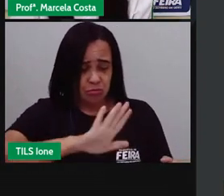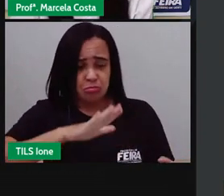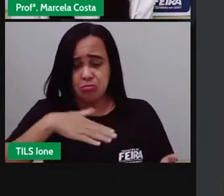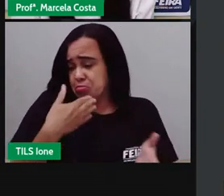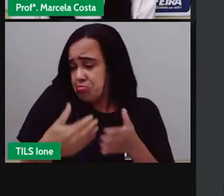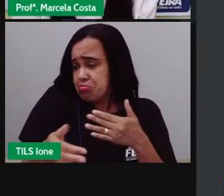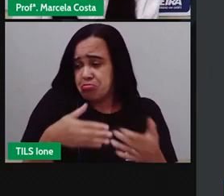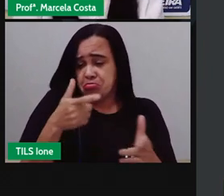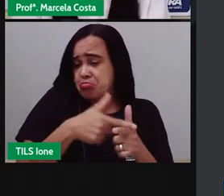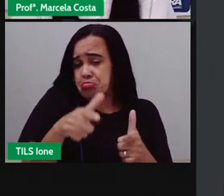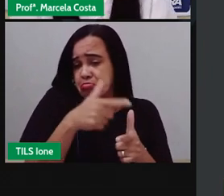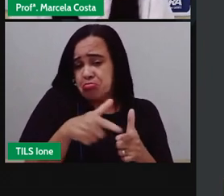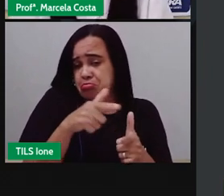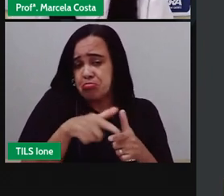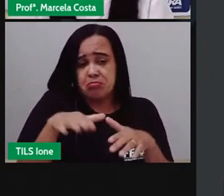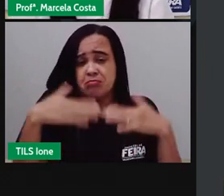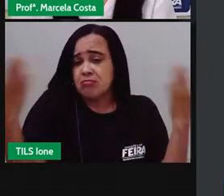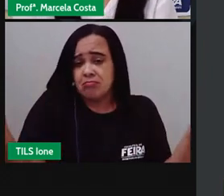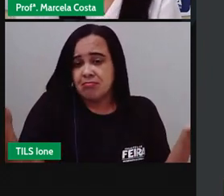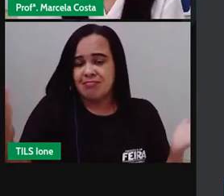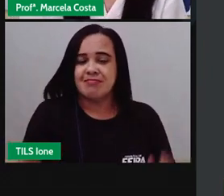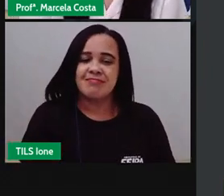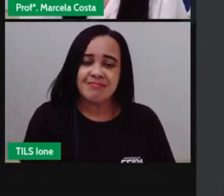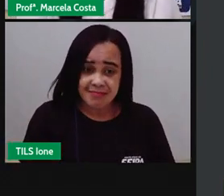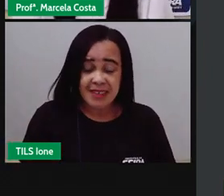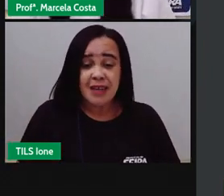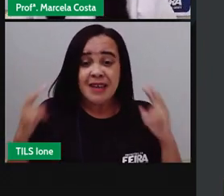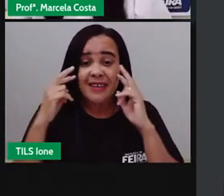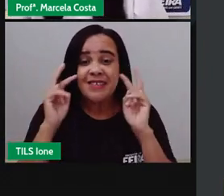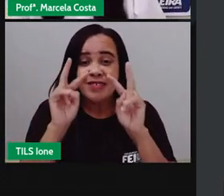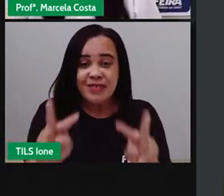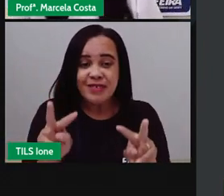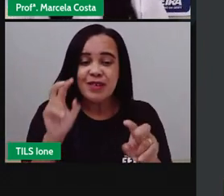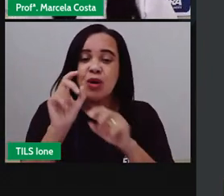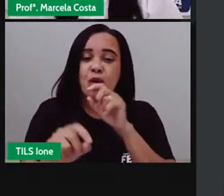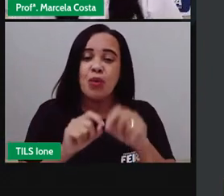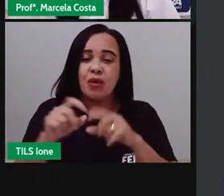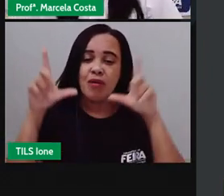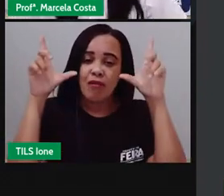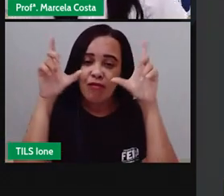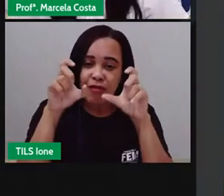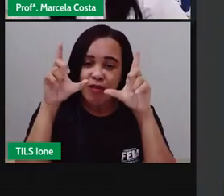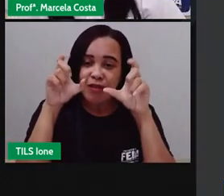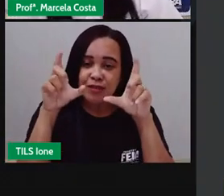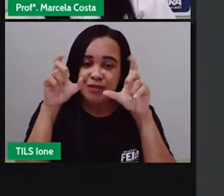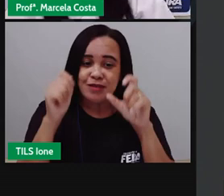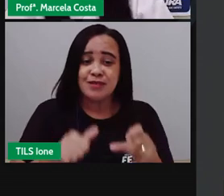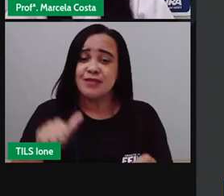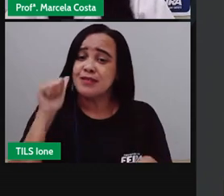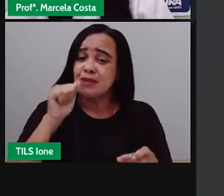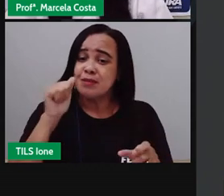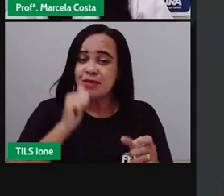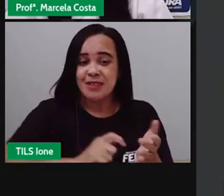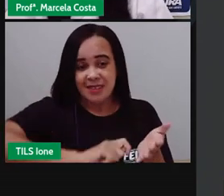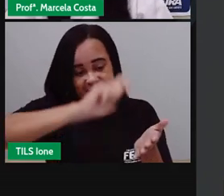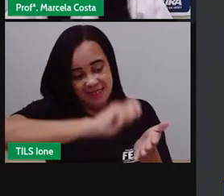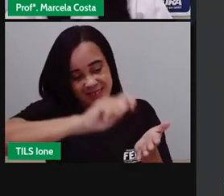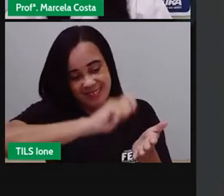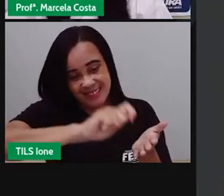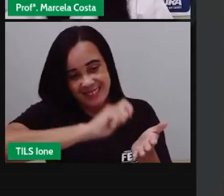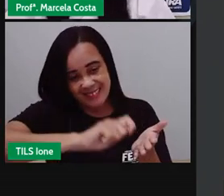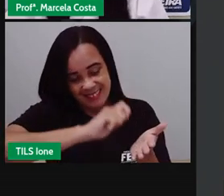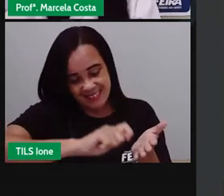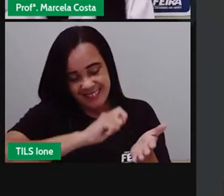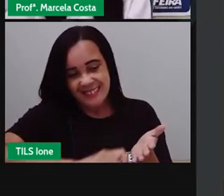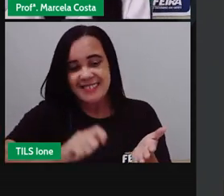Aqui, crianças, a gente observa a foto da escritora do livro, que é a Ruth